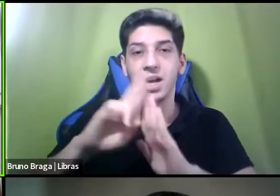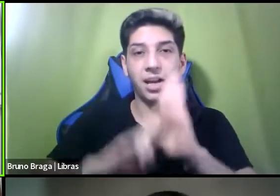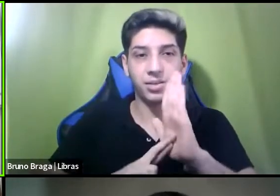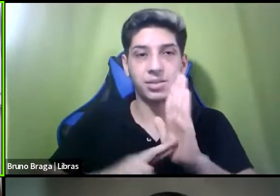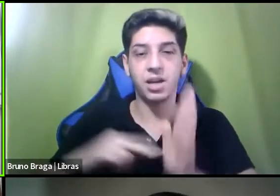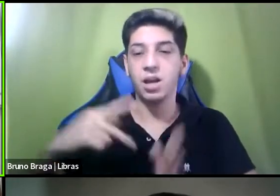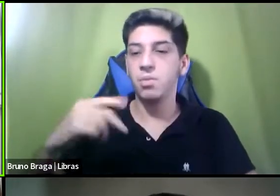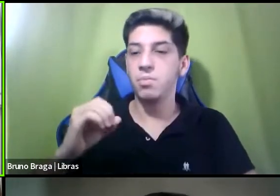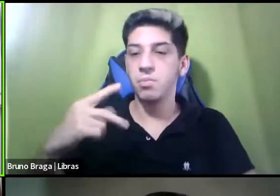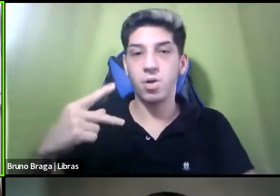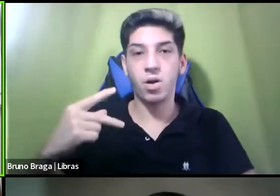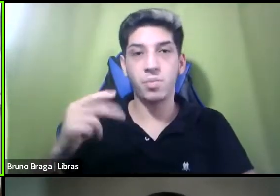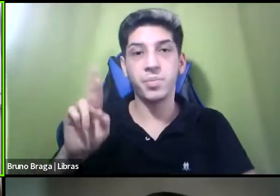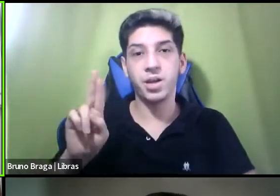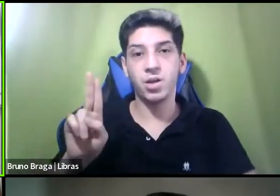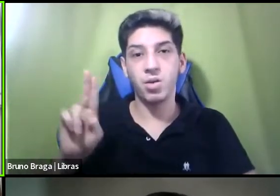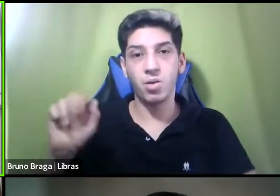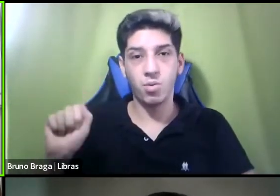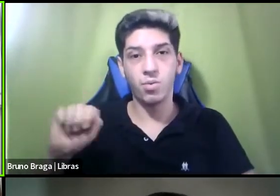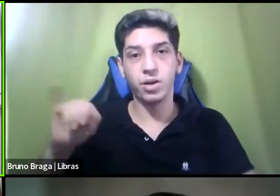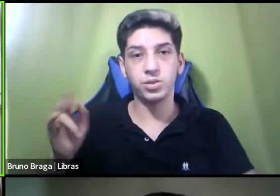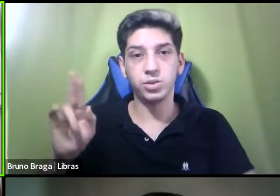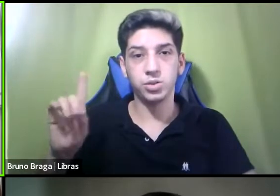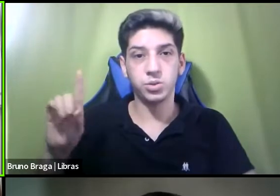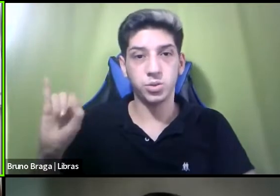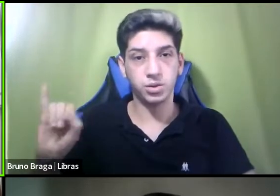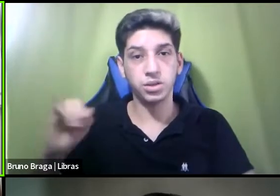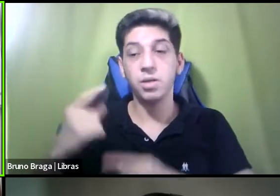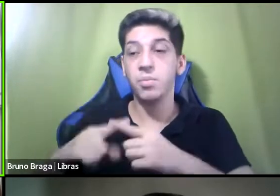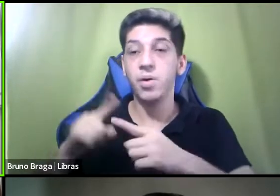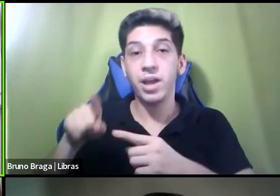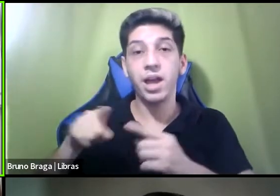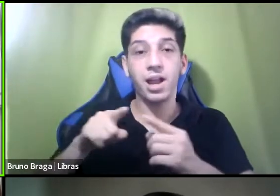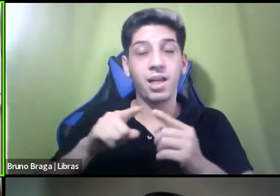Rua Jude porque ali tem várias